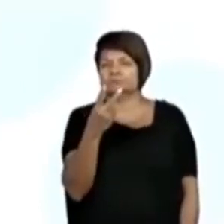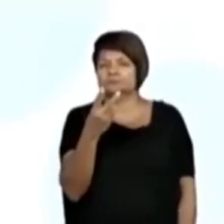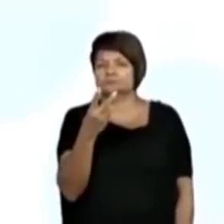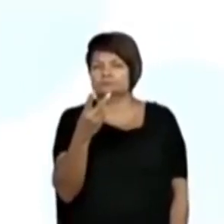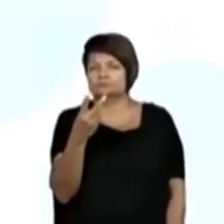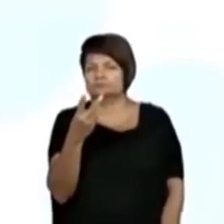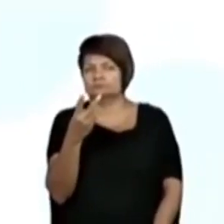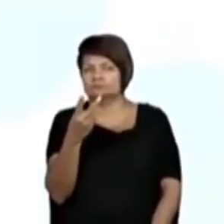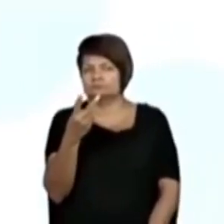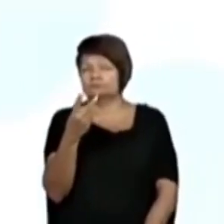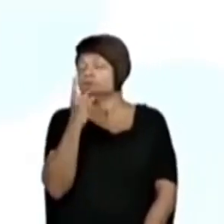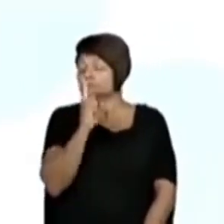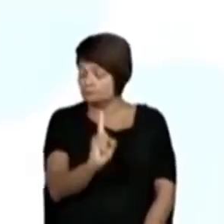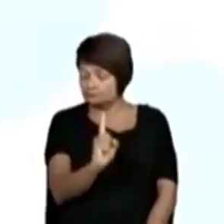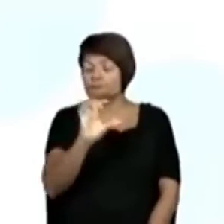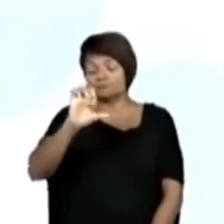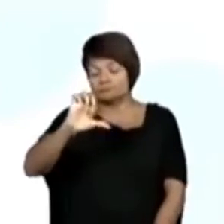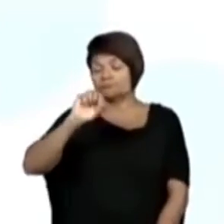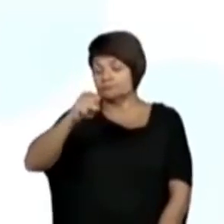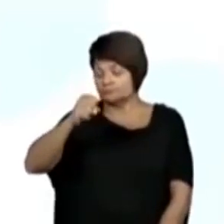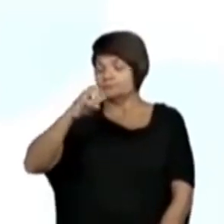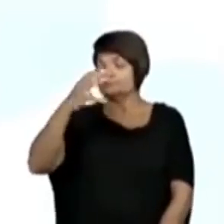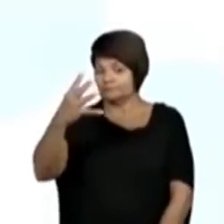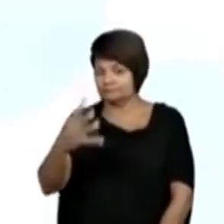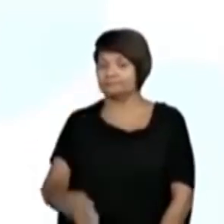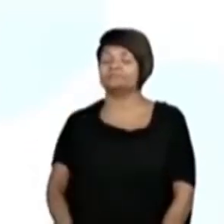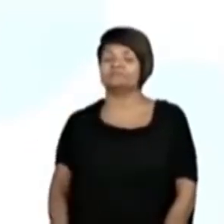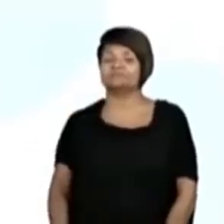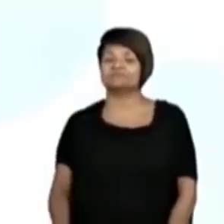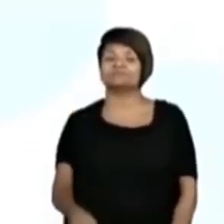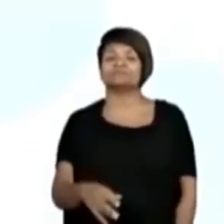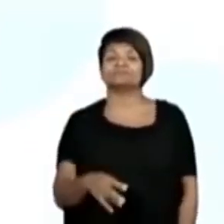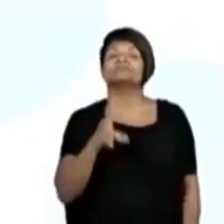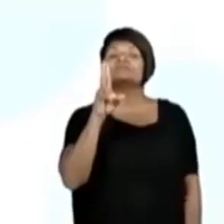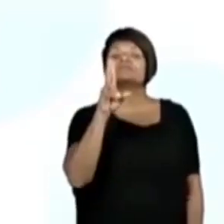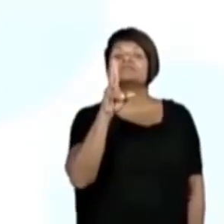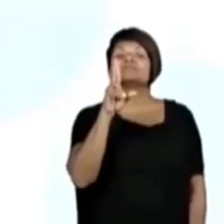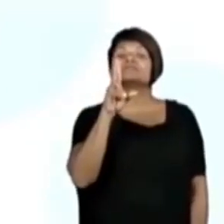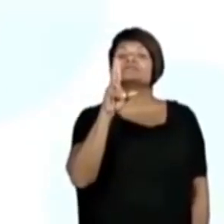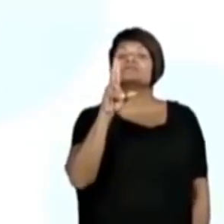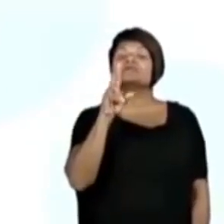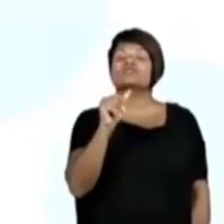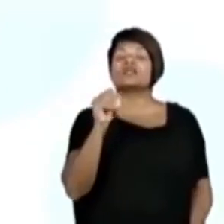1984. Então, qual que é a minha data de nascimento?